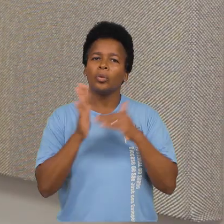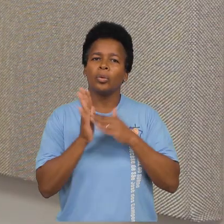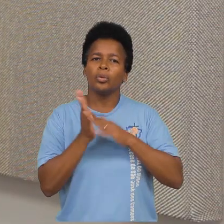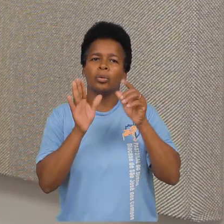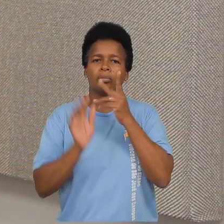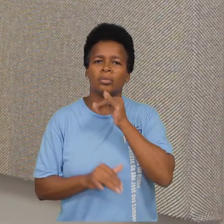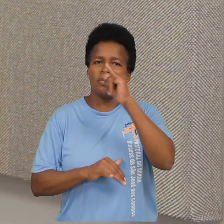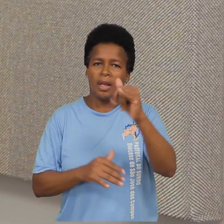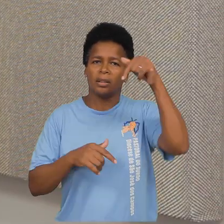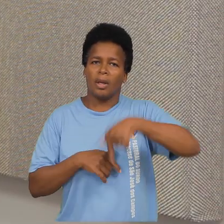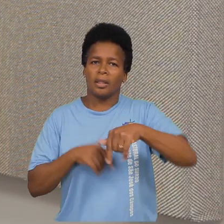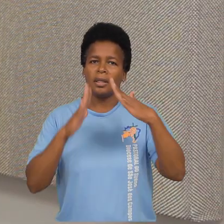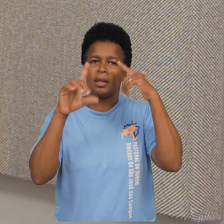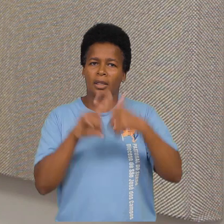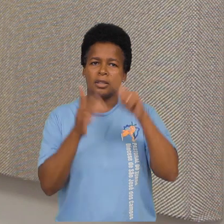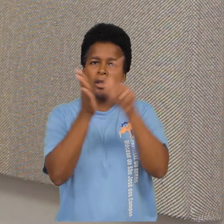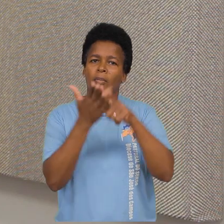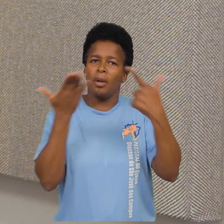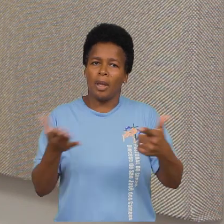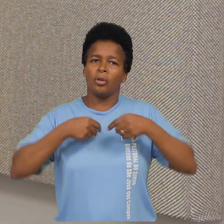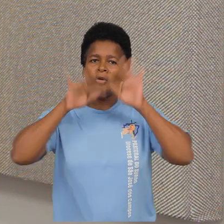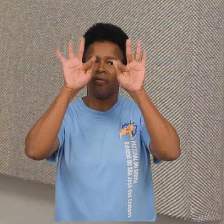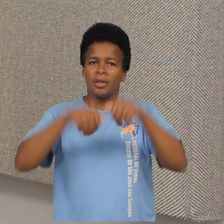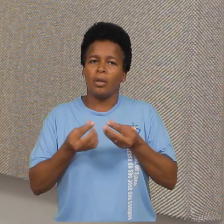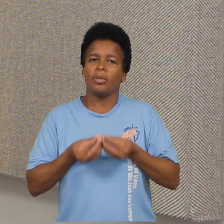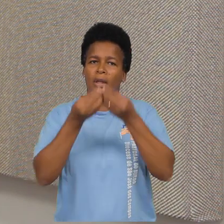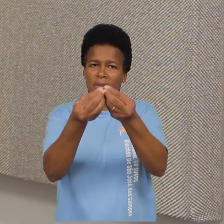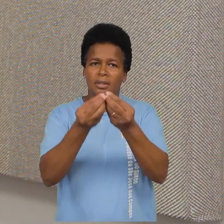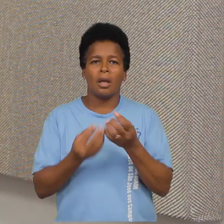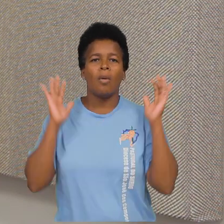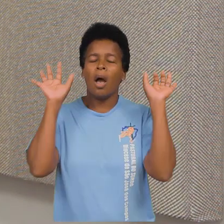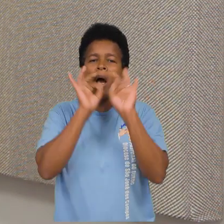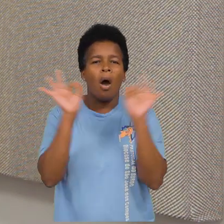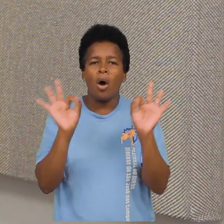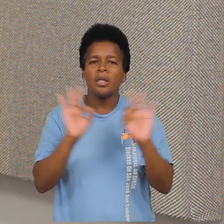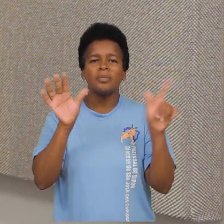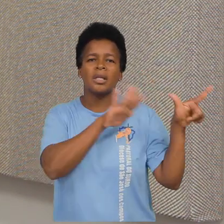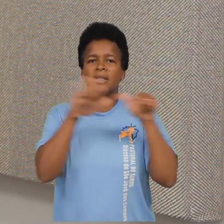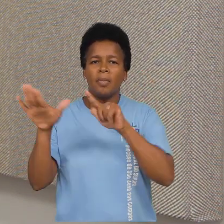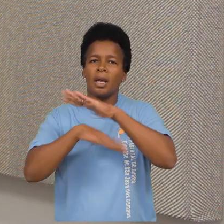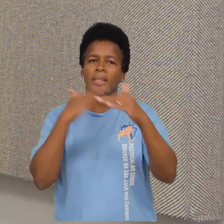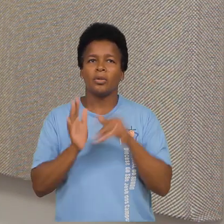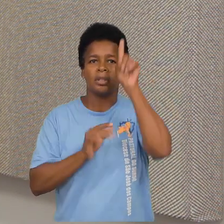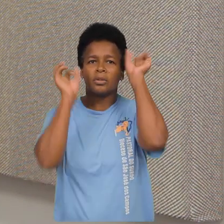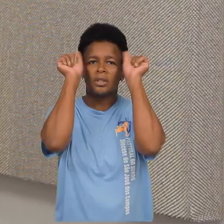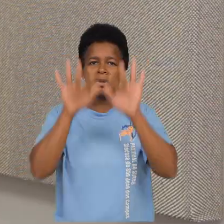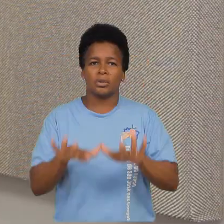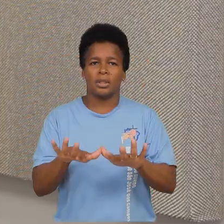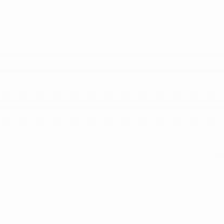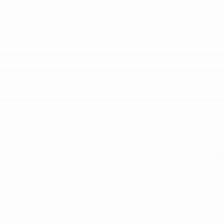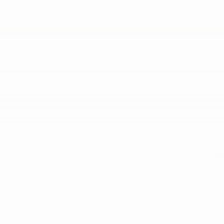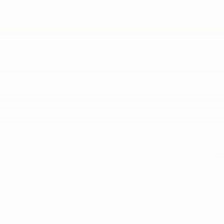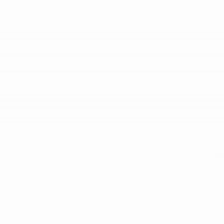Todas as notícias divulgadas aqui estão no informativo impresso, que é distribuído ao final das missas. Uma ótima semana a todos. Deus